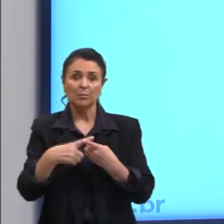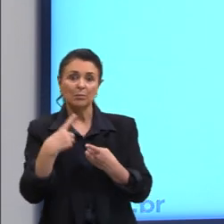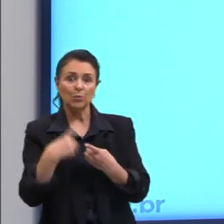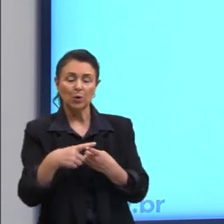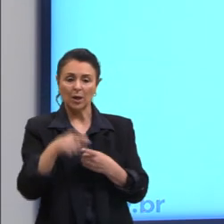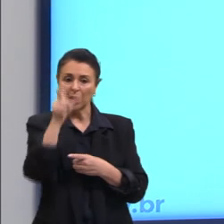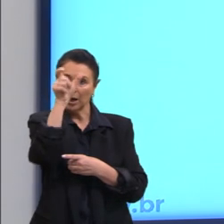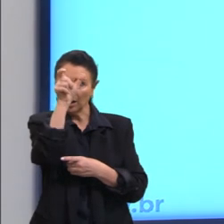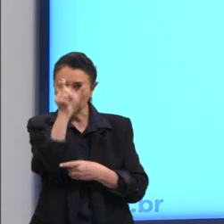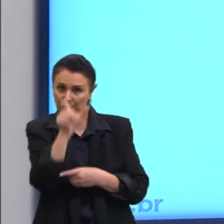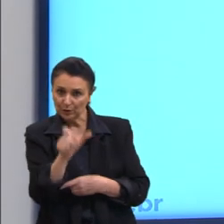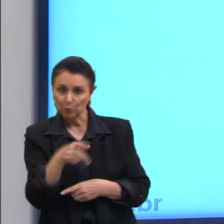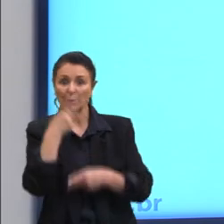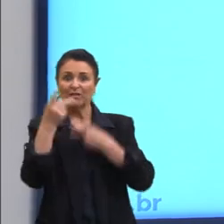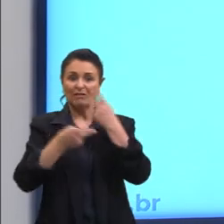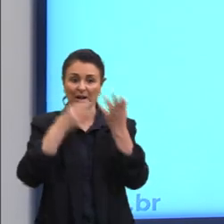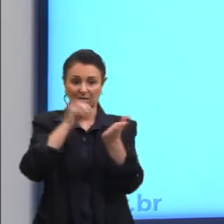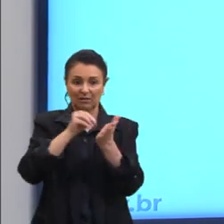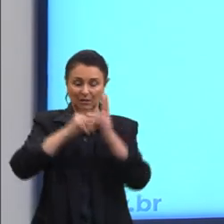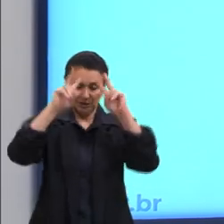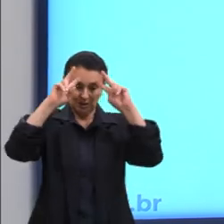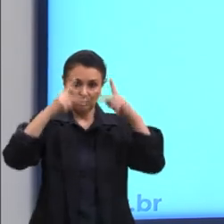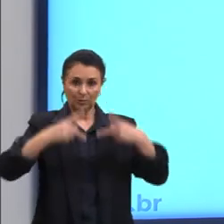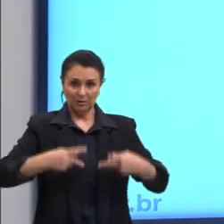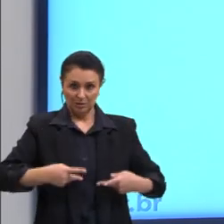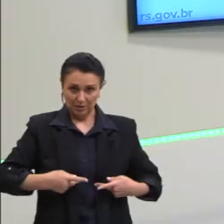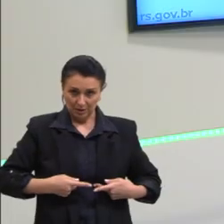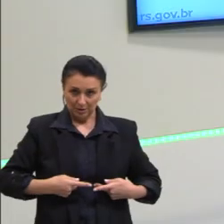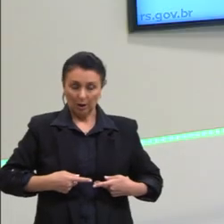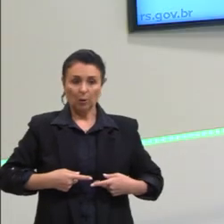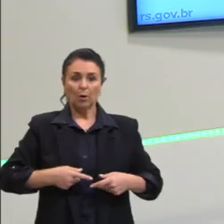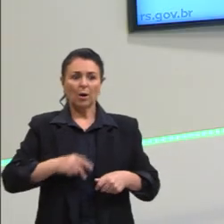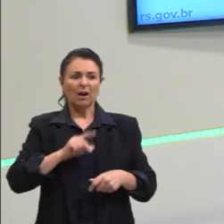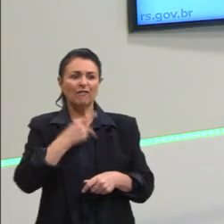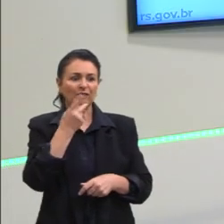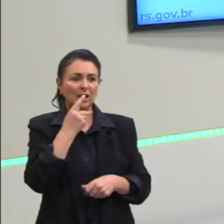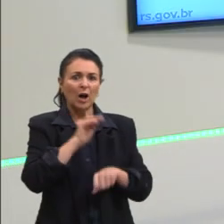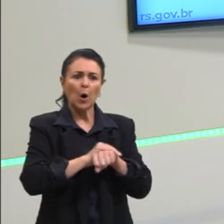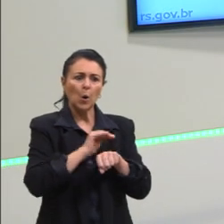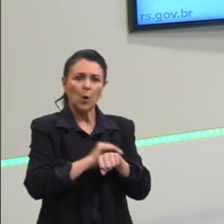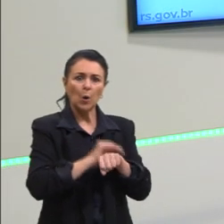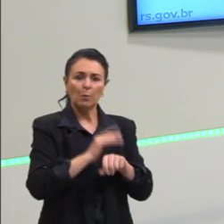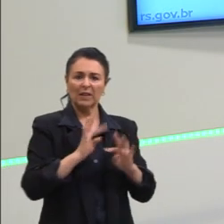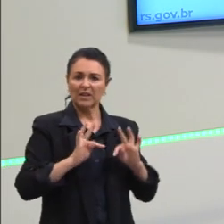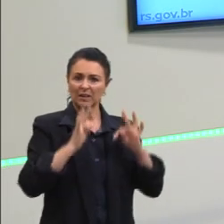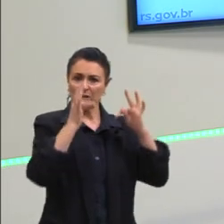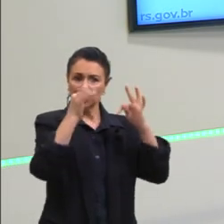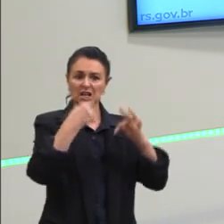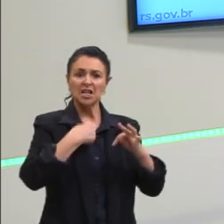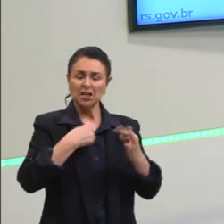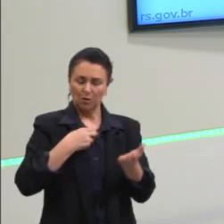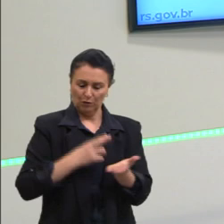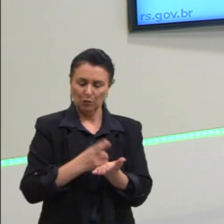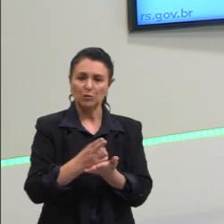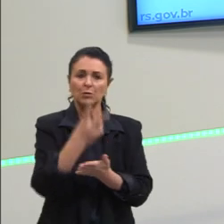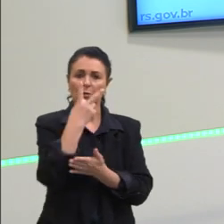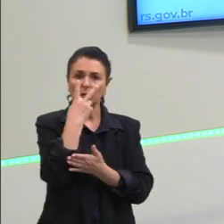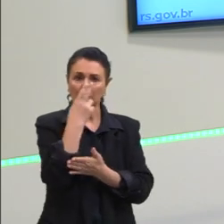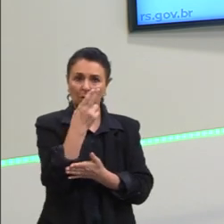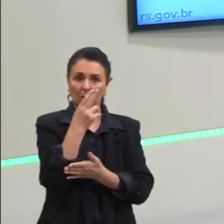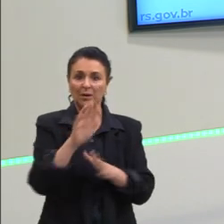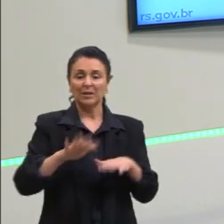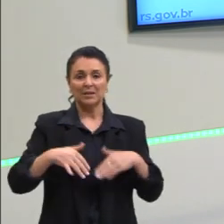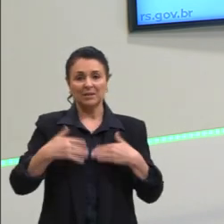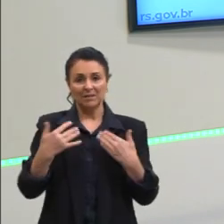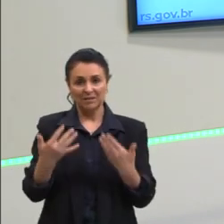está falando sobre desumanização, colocando a culpa na tecnologia quando ele segue assim. Bem, gente,